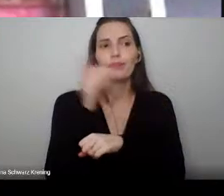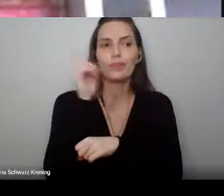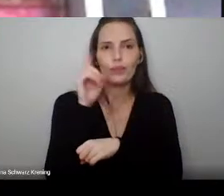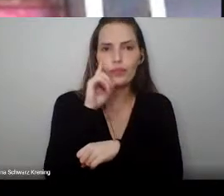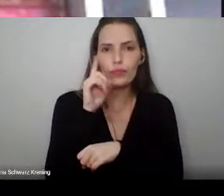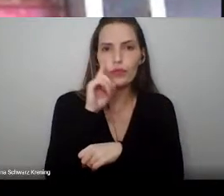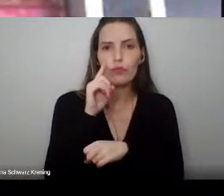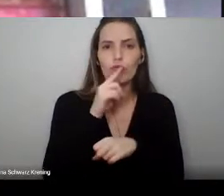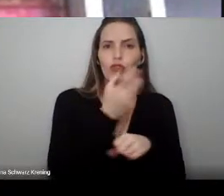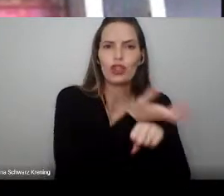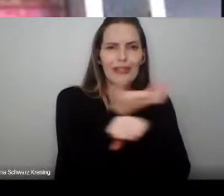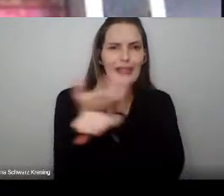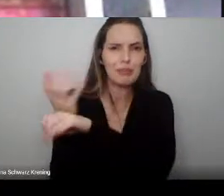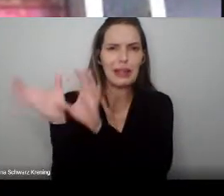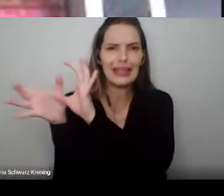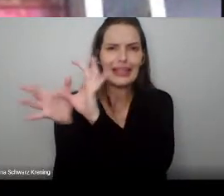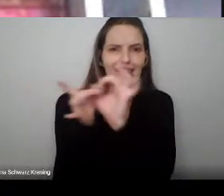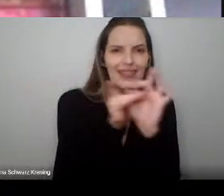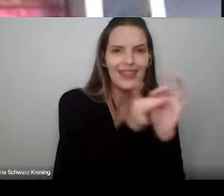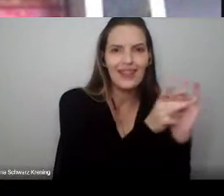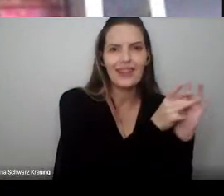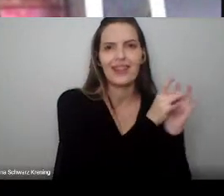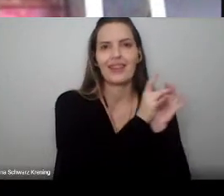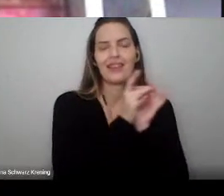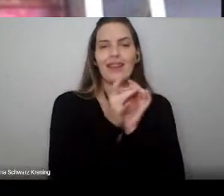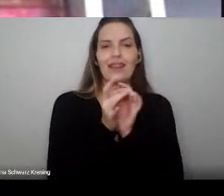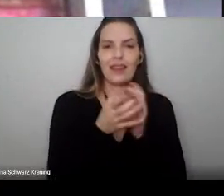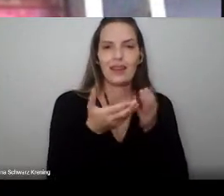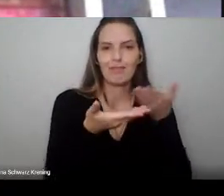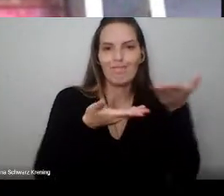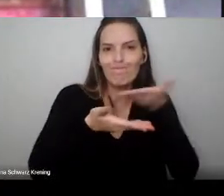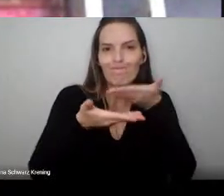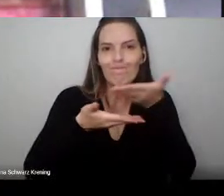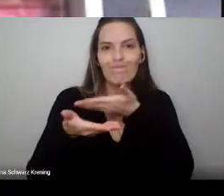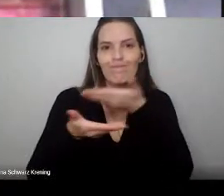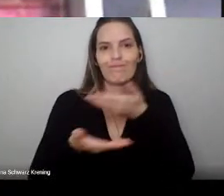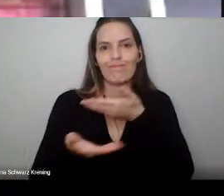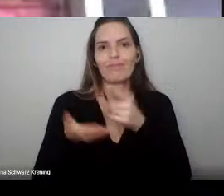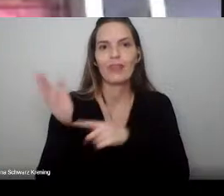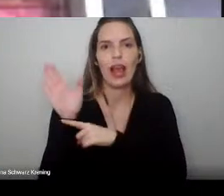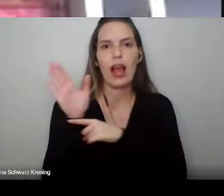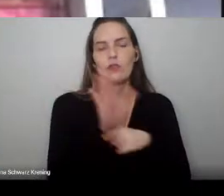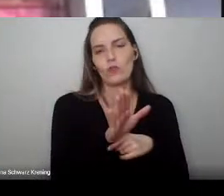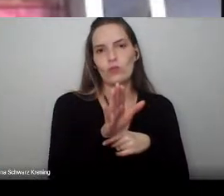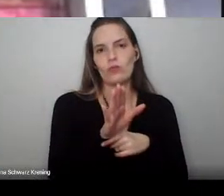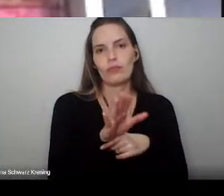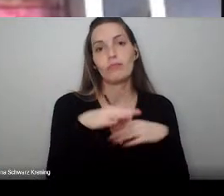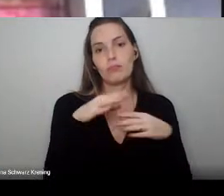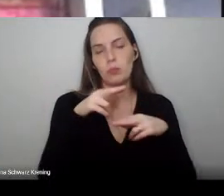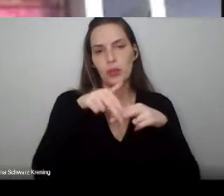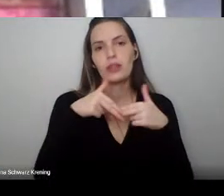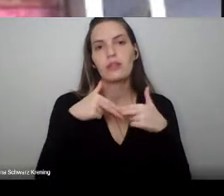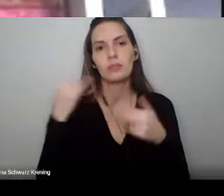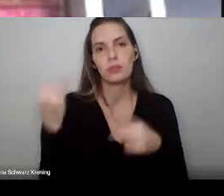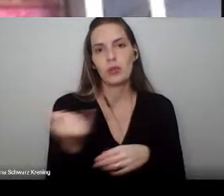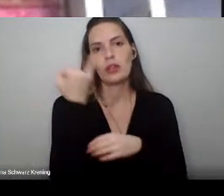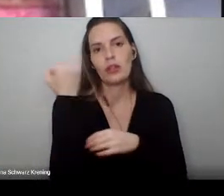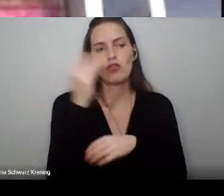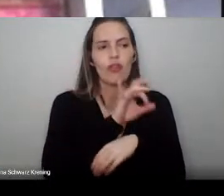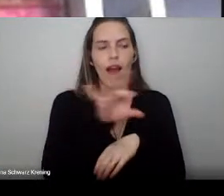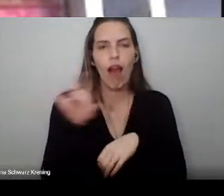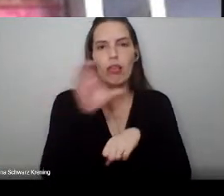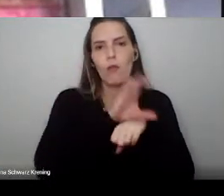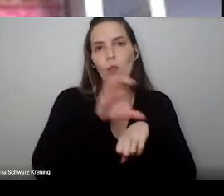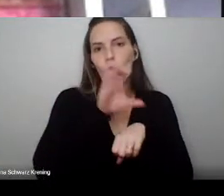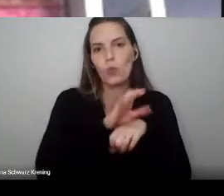importância de todos os cursos que estão se formando hoje. Todos, sem exceção, incluem muitas